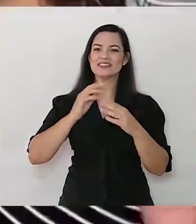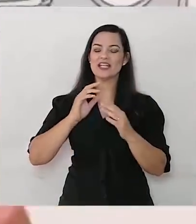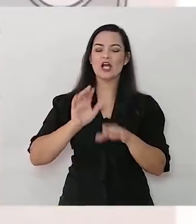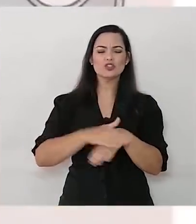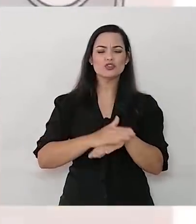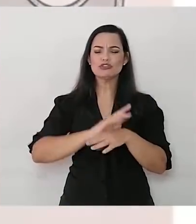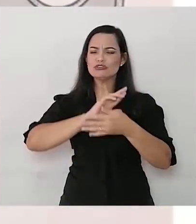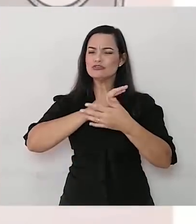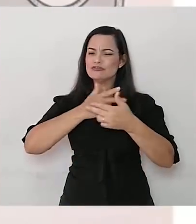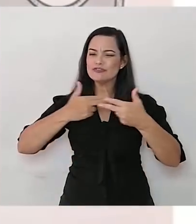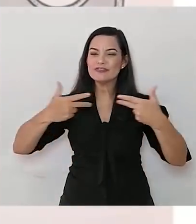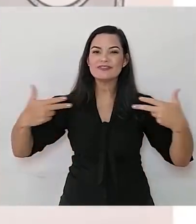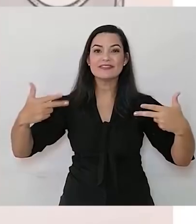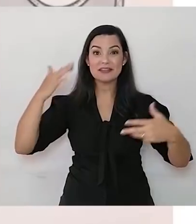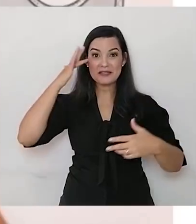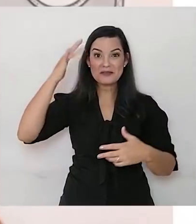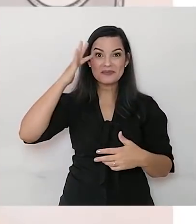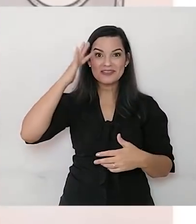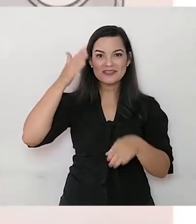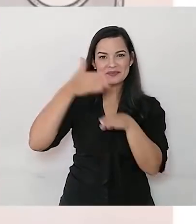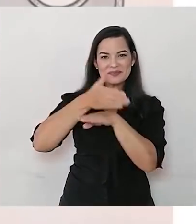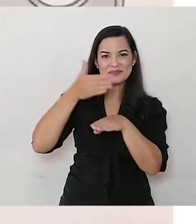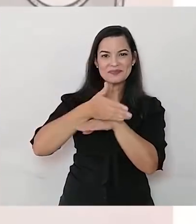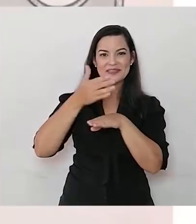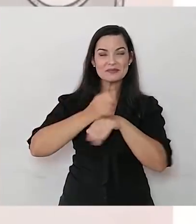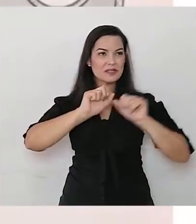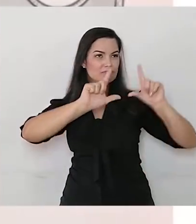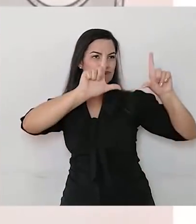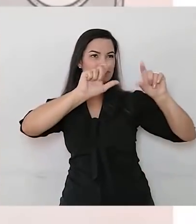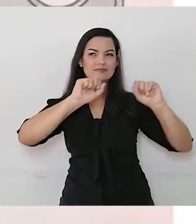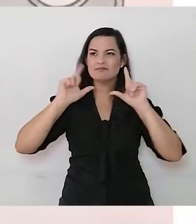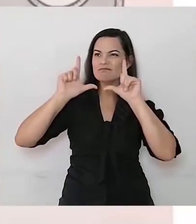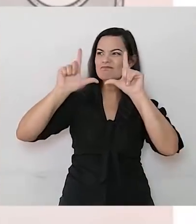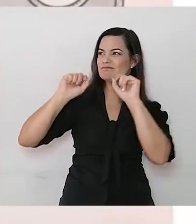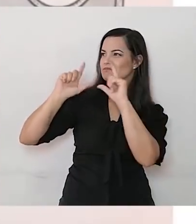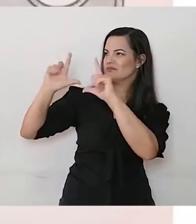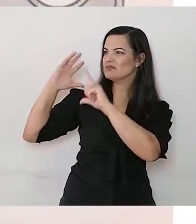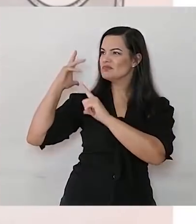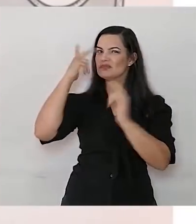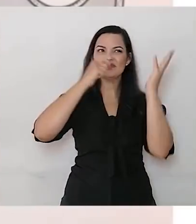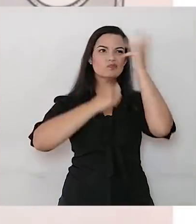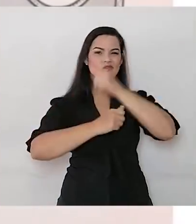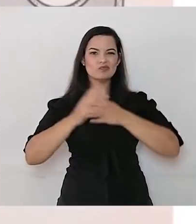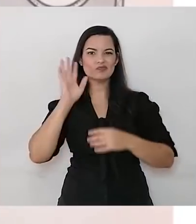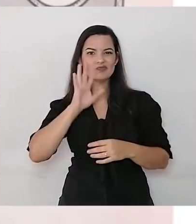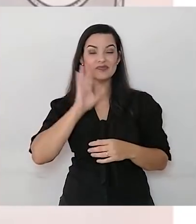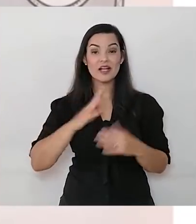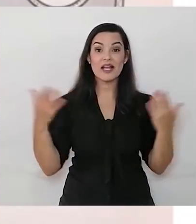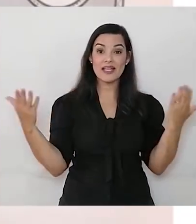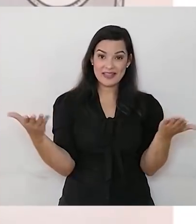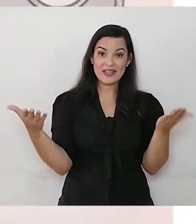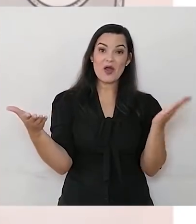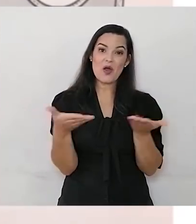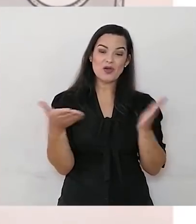joaninhas. imaginou participar de uma grande exposição? Pois é. A proposta do dia será